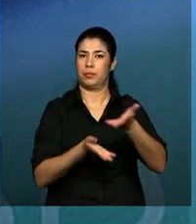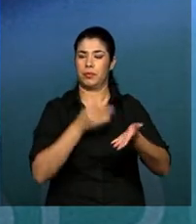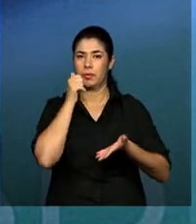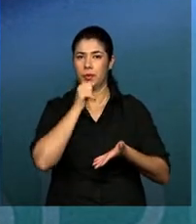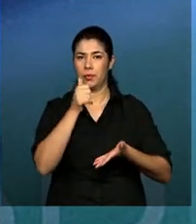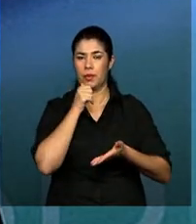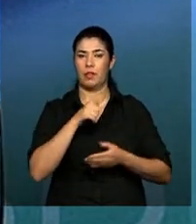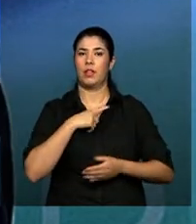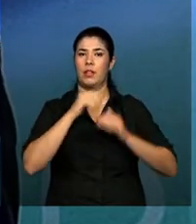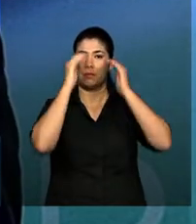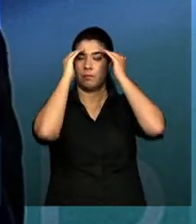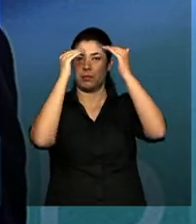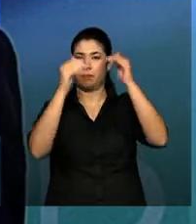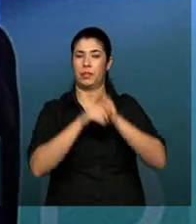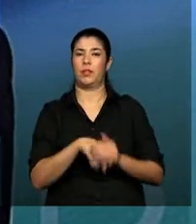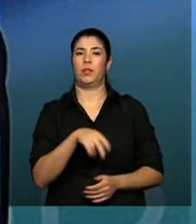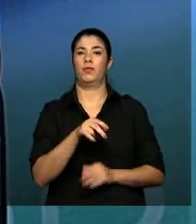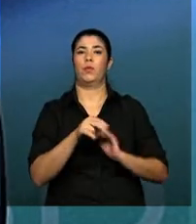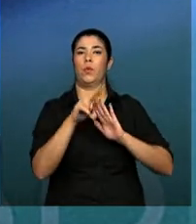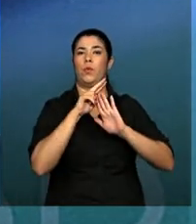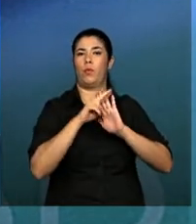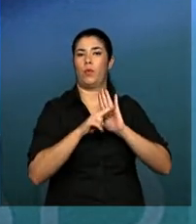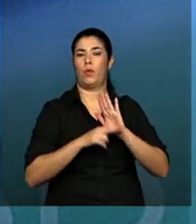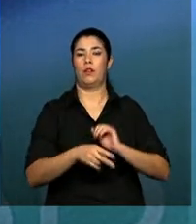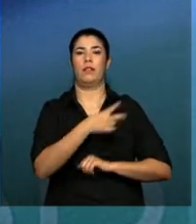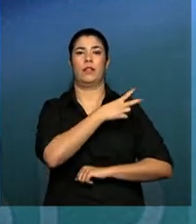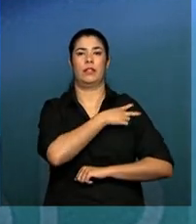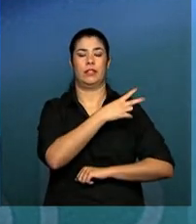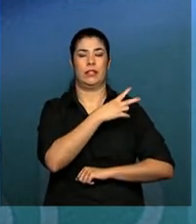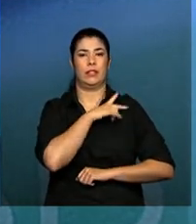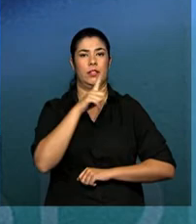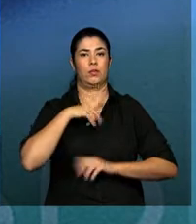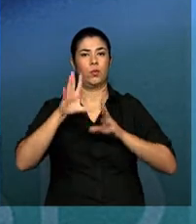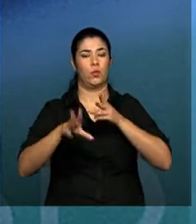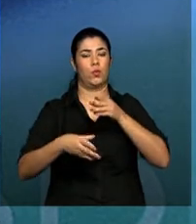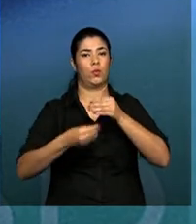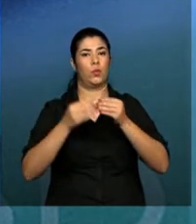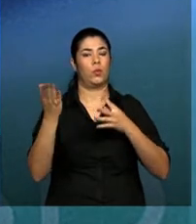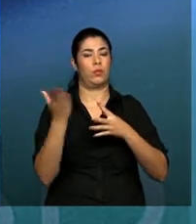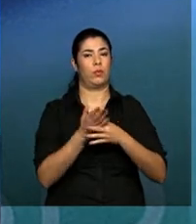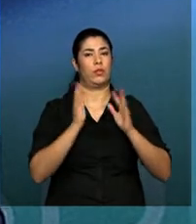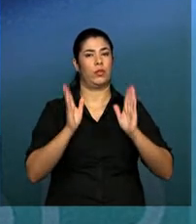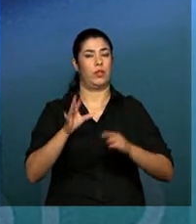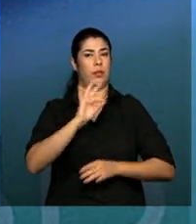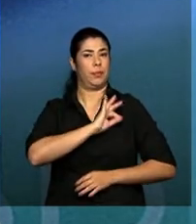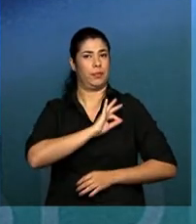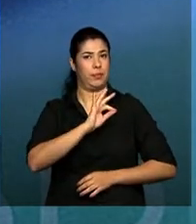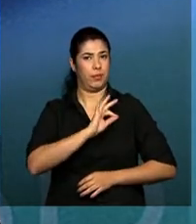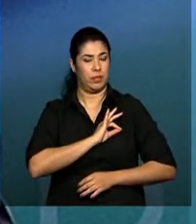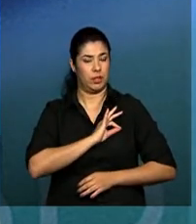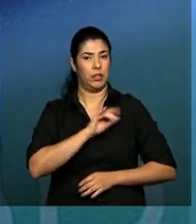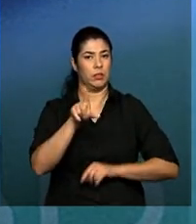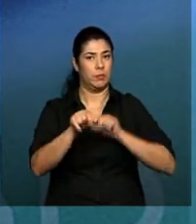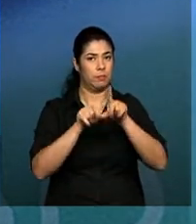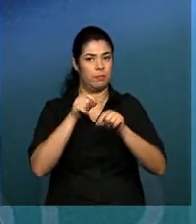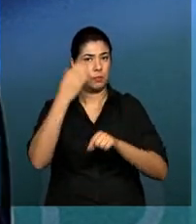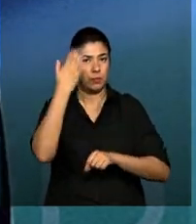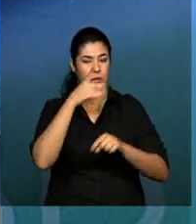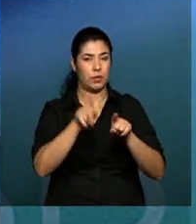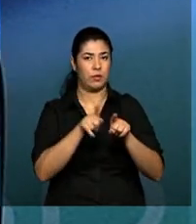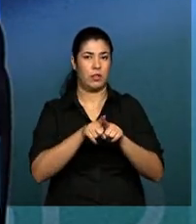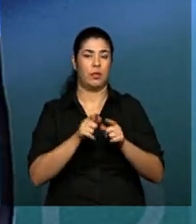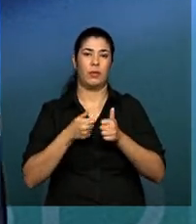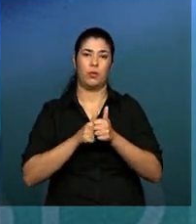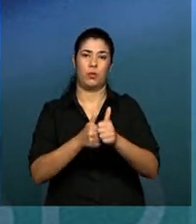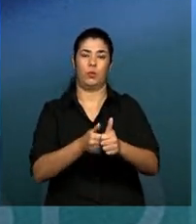as normas técnicas como instrumento que vai compor o devido processo que a polícia faz e que depois vai servir para instruir